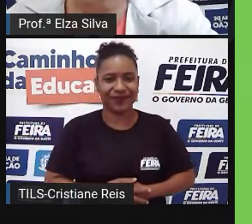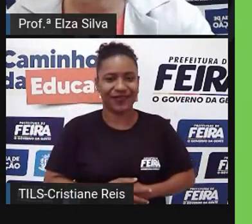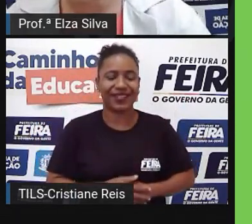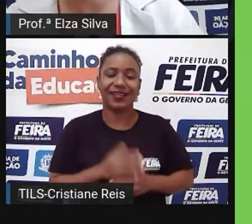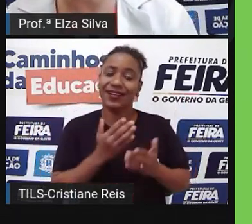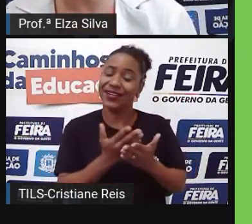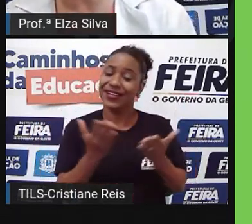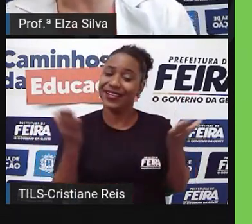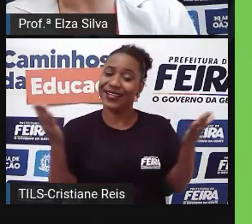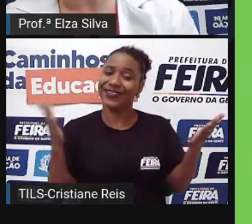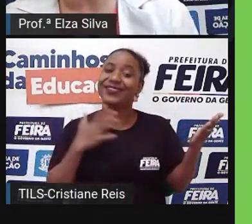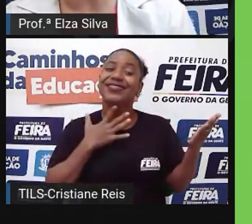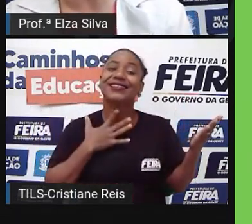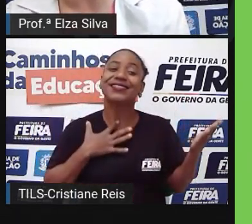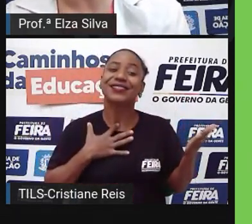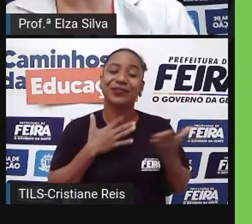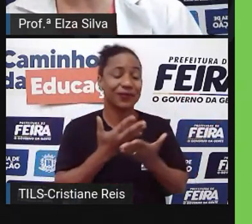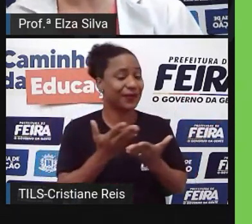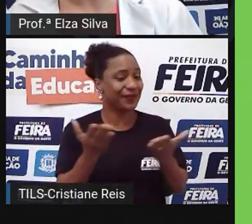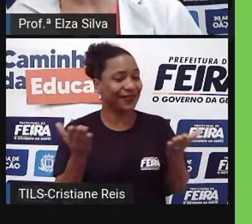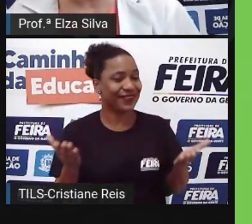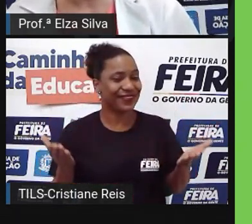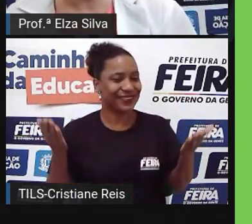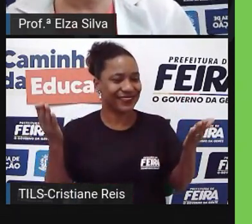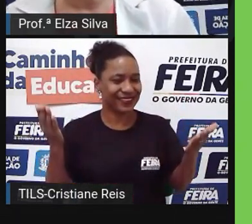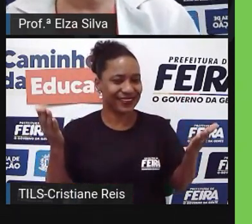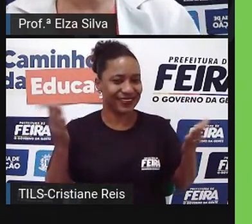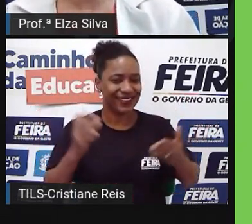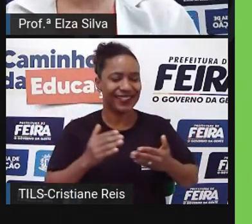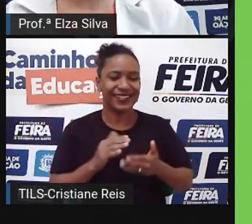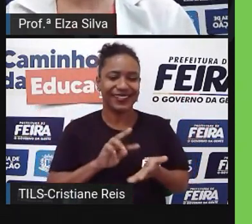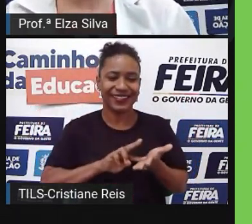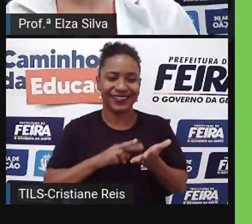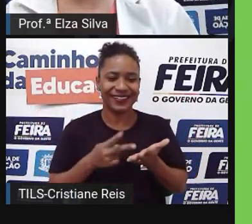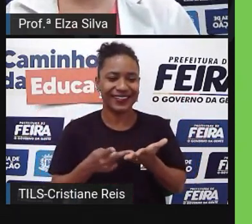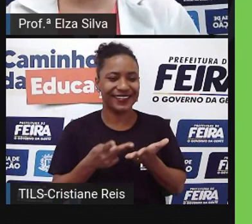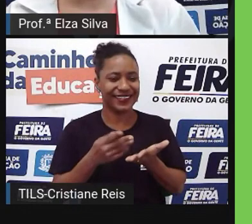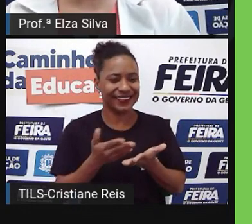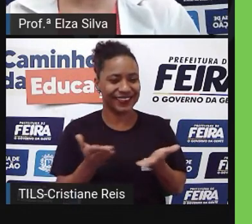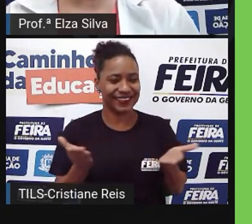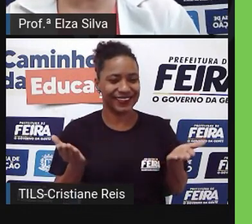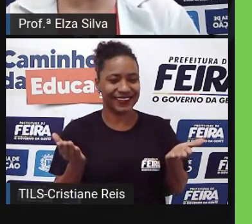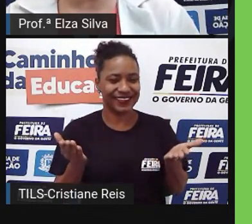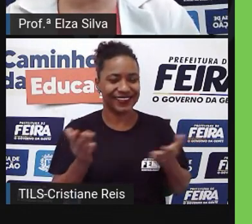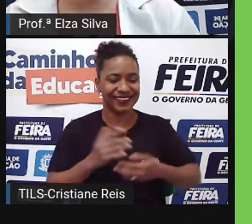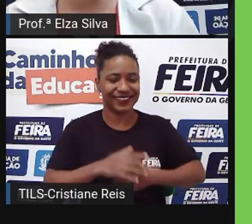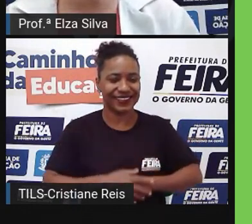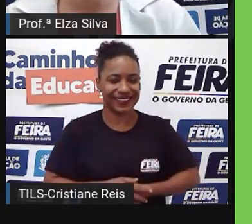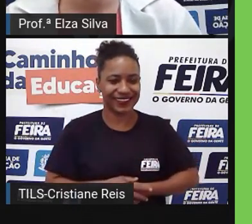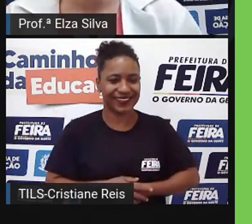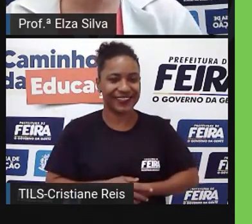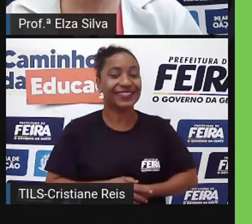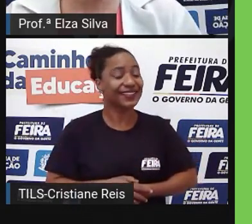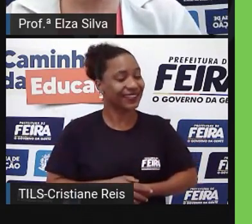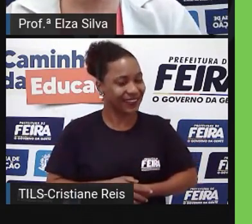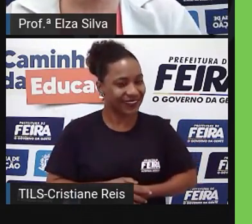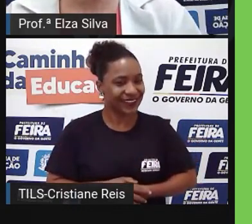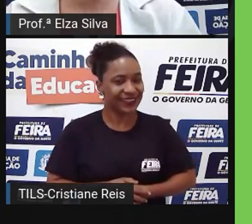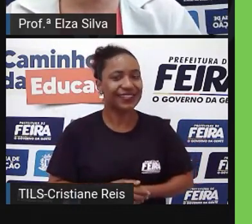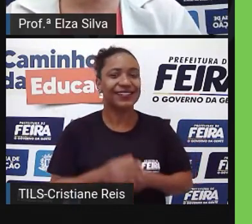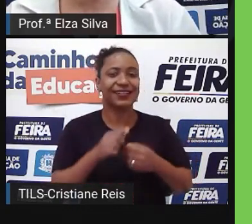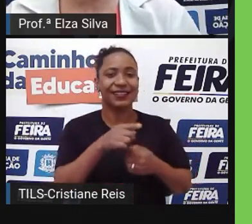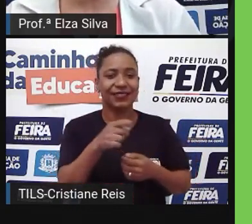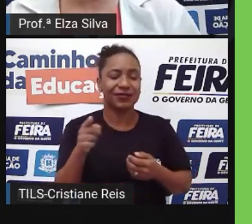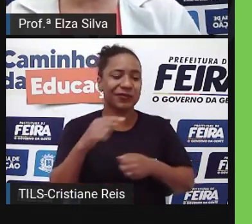desejo para vocês I wish you have a good grade 2020 Eu desejo para